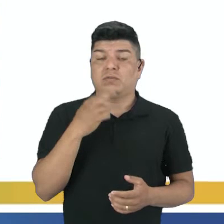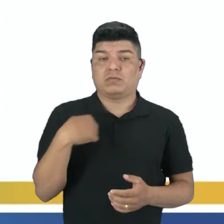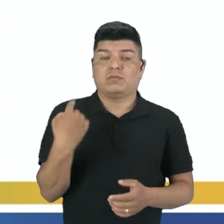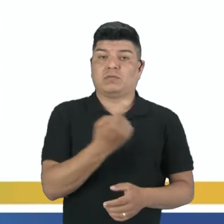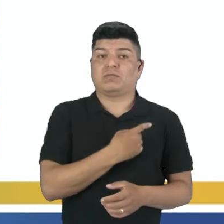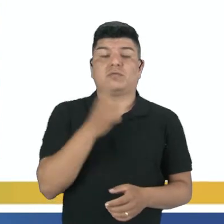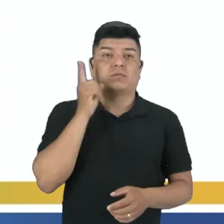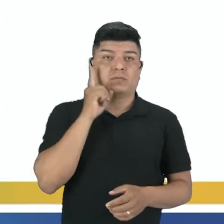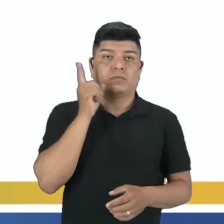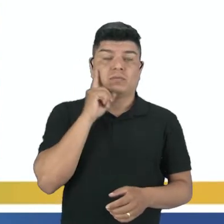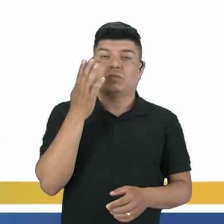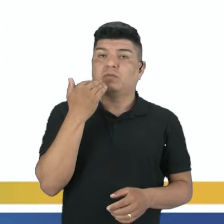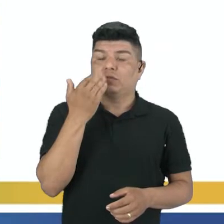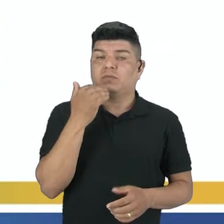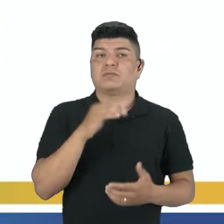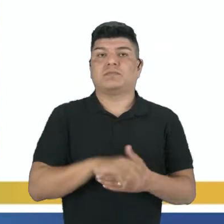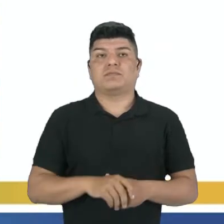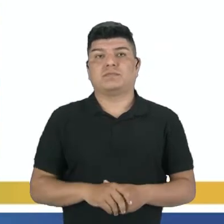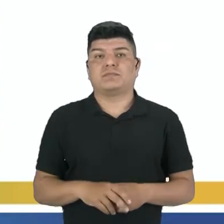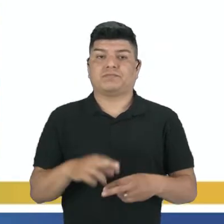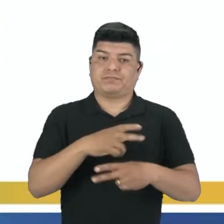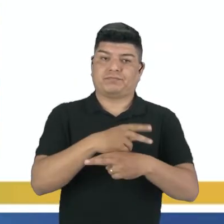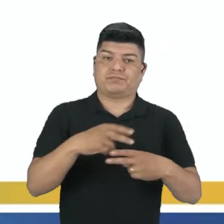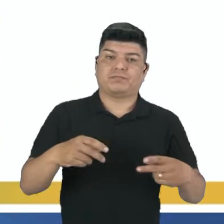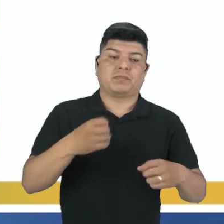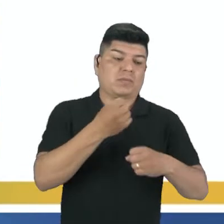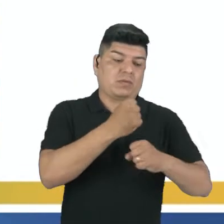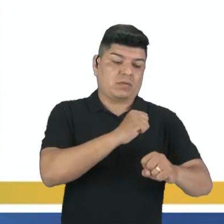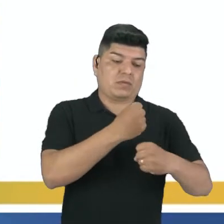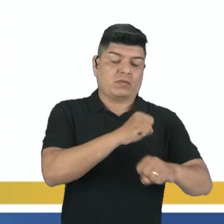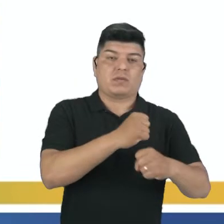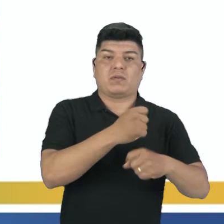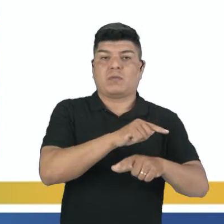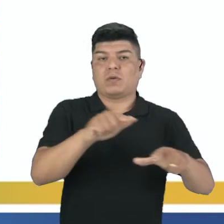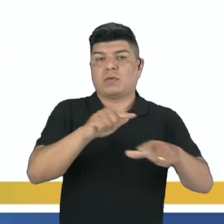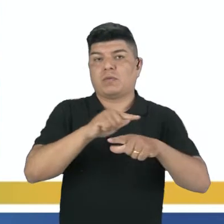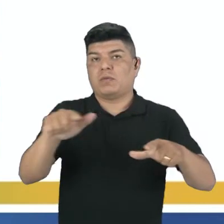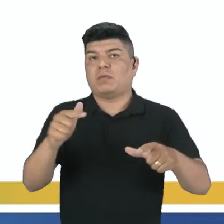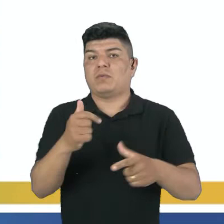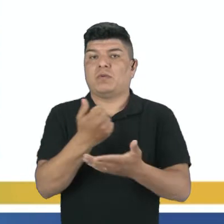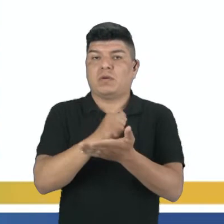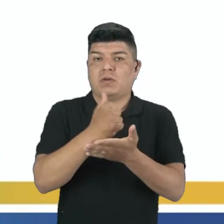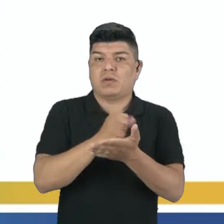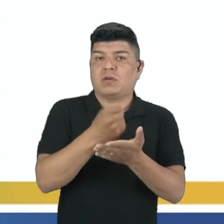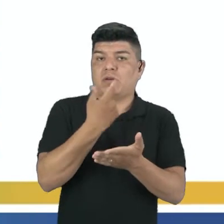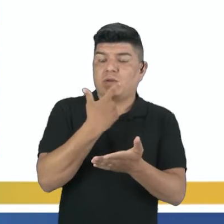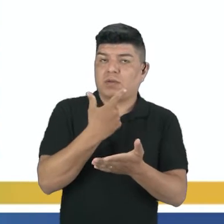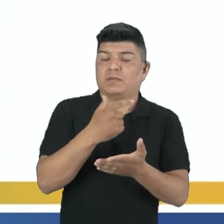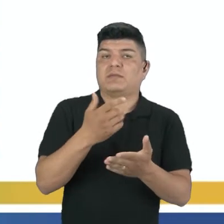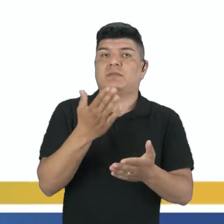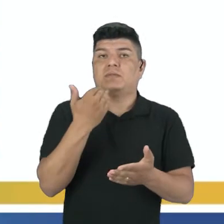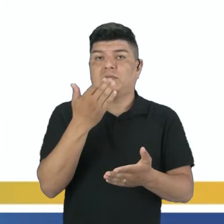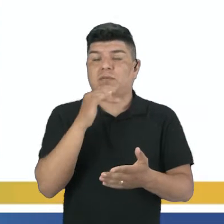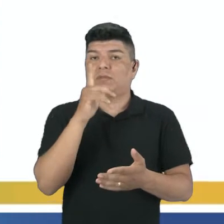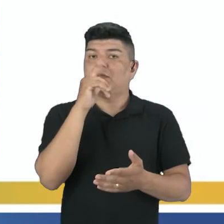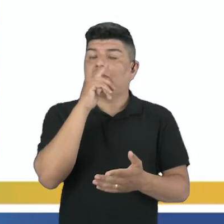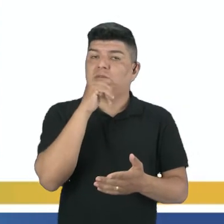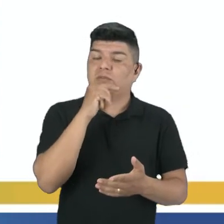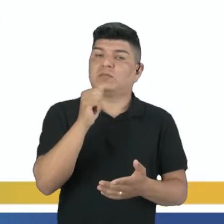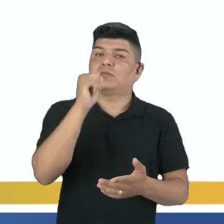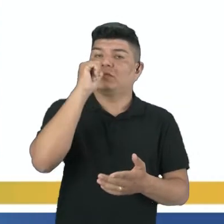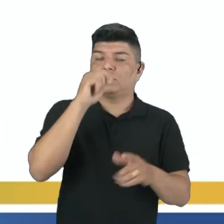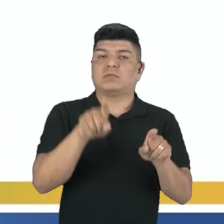nós consumimos diariamente. Produtos de limpeza, alimentos, medicamentos, líquidos, né? Que nós